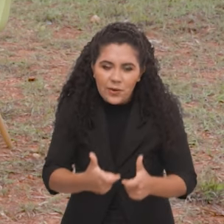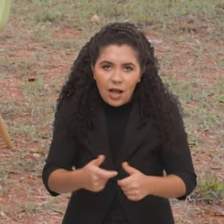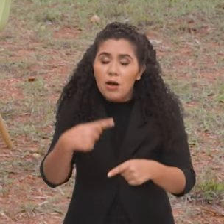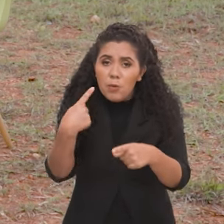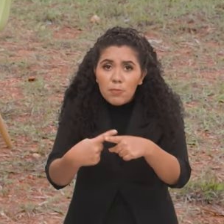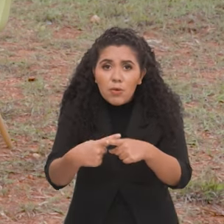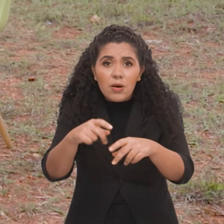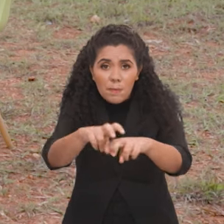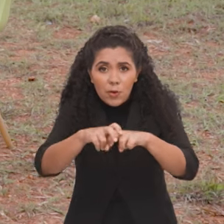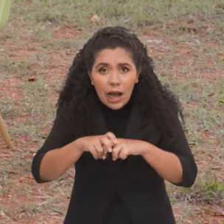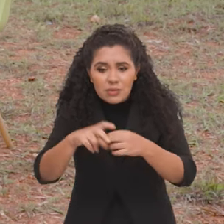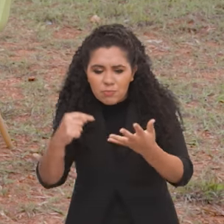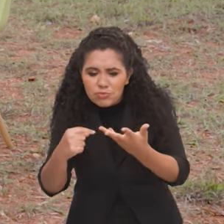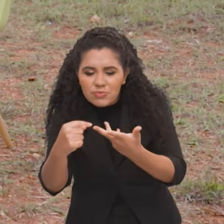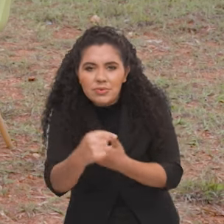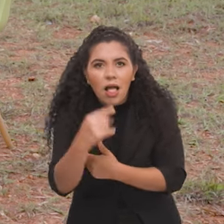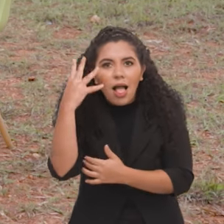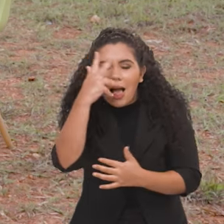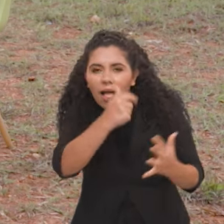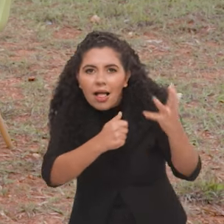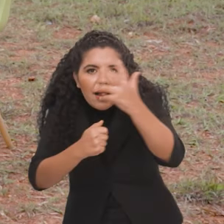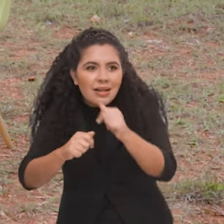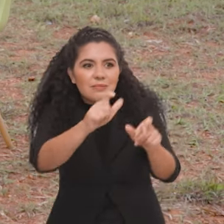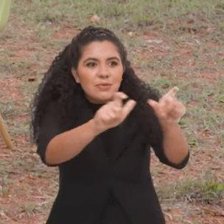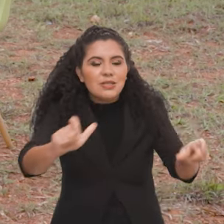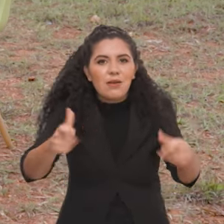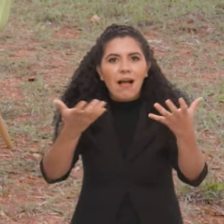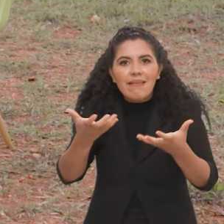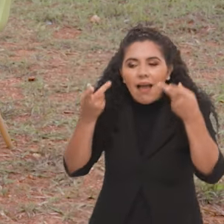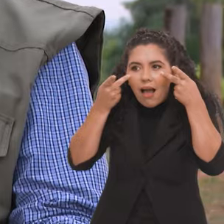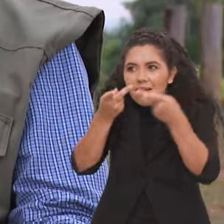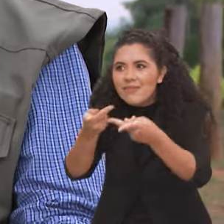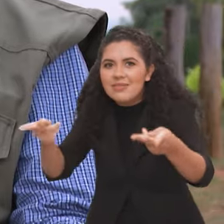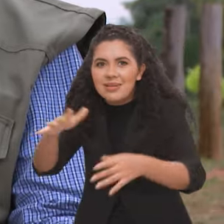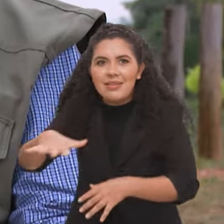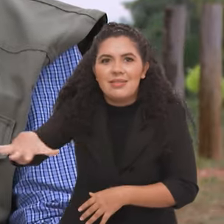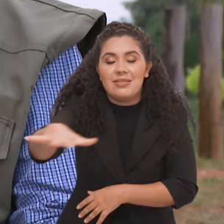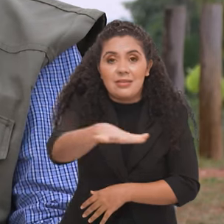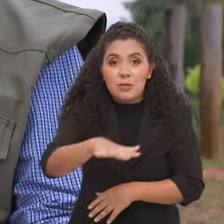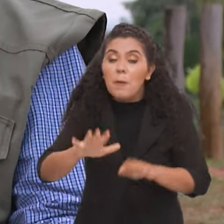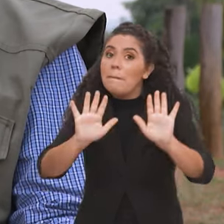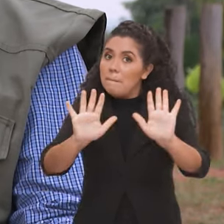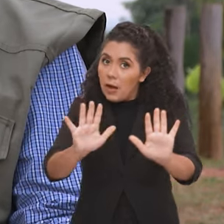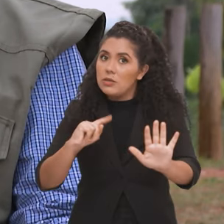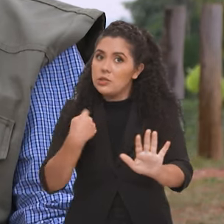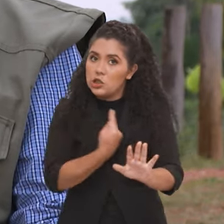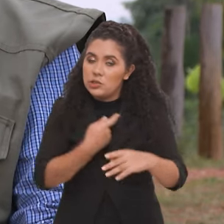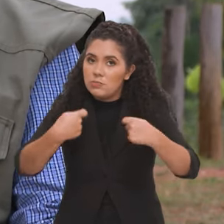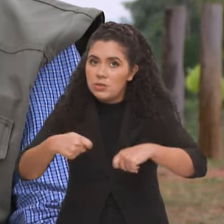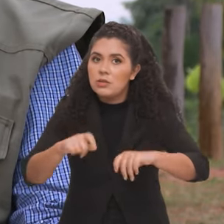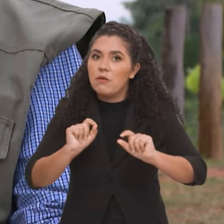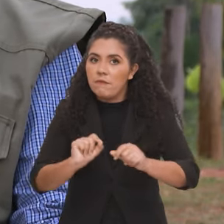Por quê? Porque são essas belezas que aproximam as pessoas dos ambientes naturais, mas precisamos fazer isso de uma